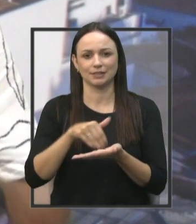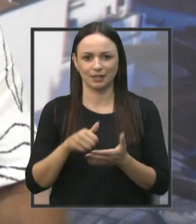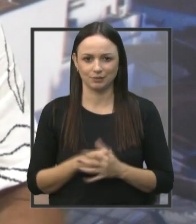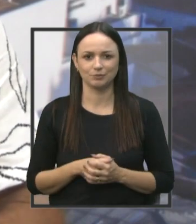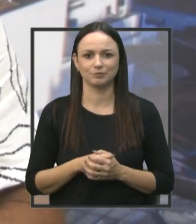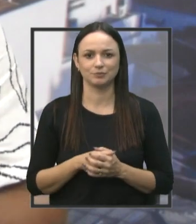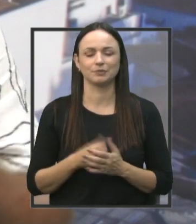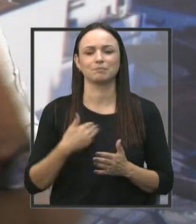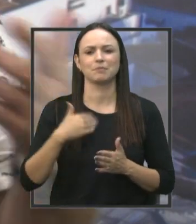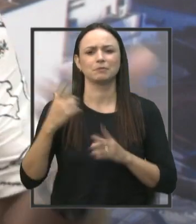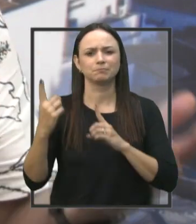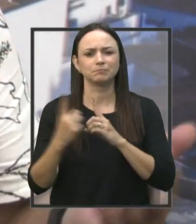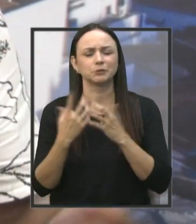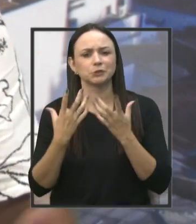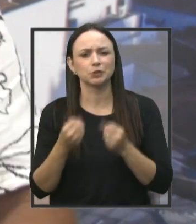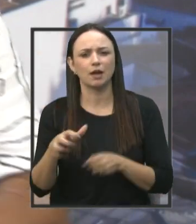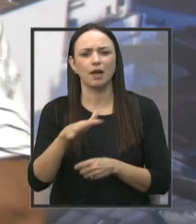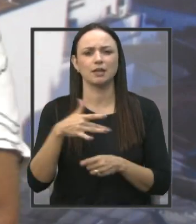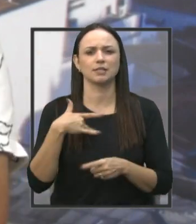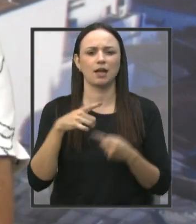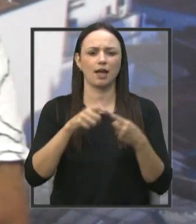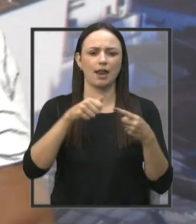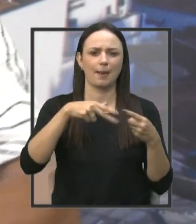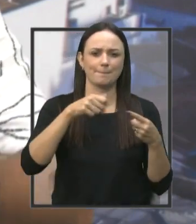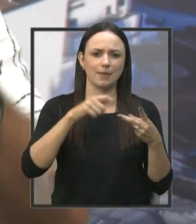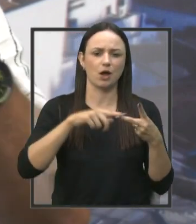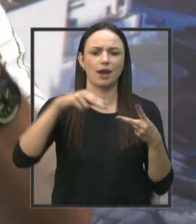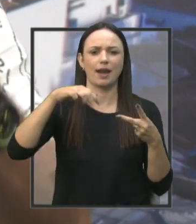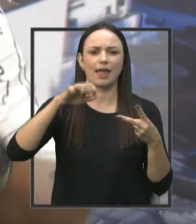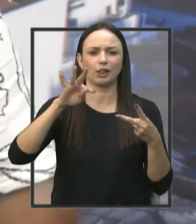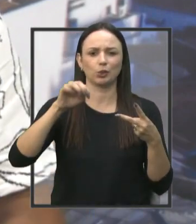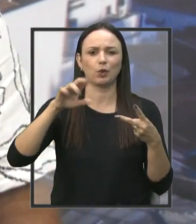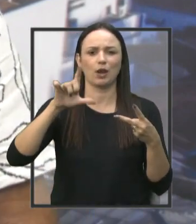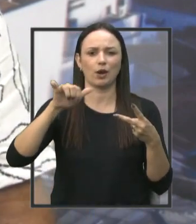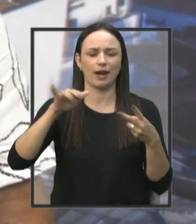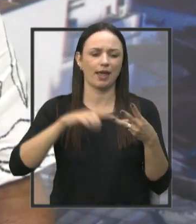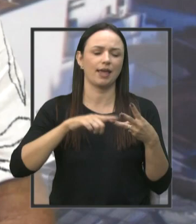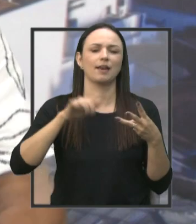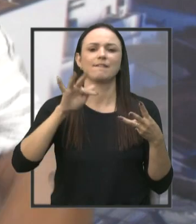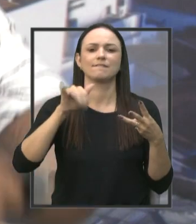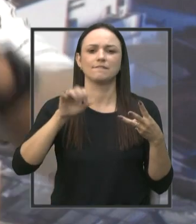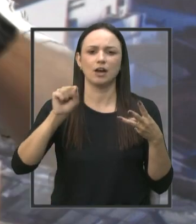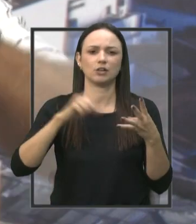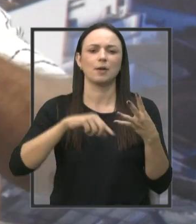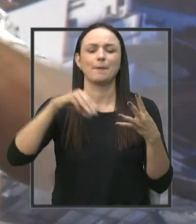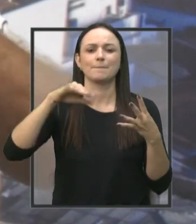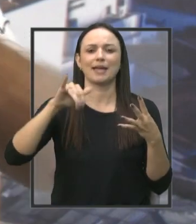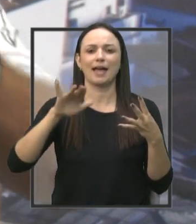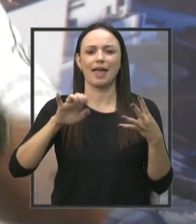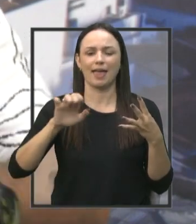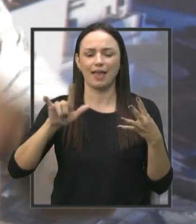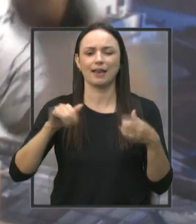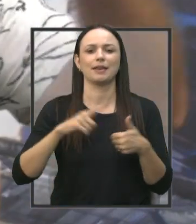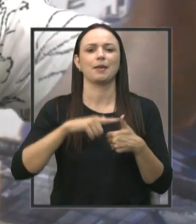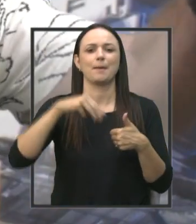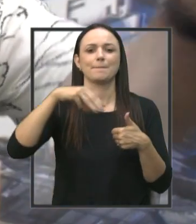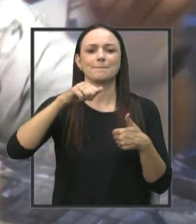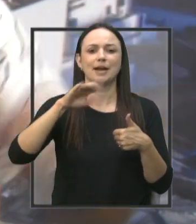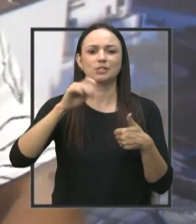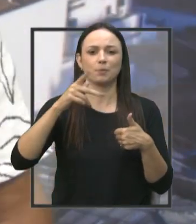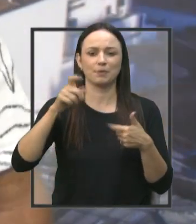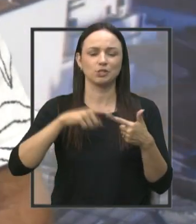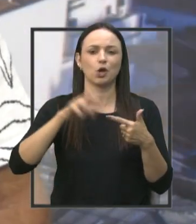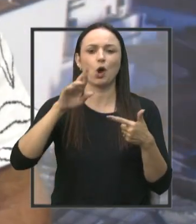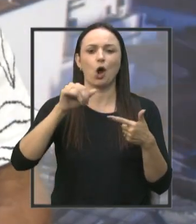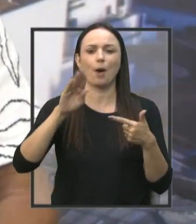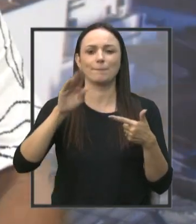Que me atenderam, o Primeiro da Saúde, a Ana Paula, o Neto Leoneli, o Fausto no gabinete, a Micaele, bom, o Márcio Pechis, o Robson